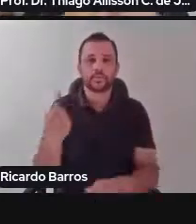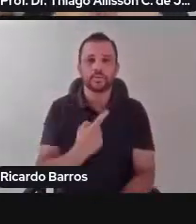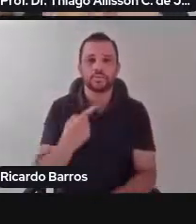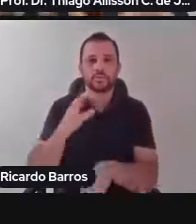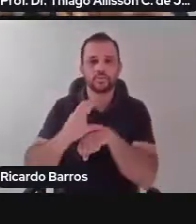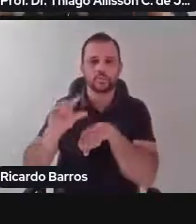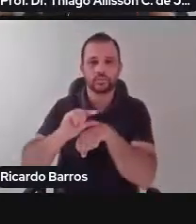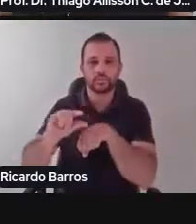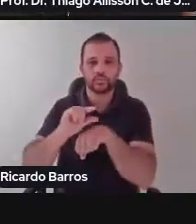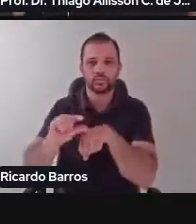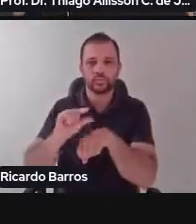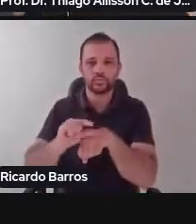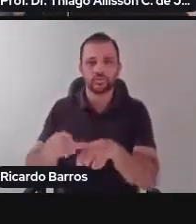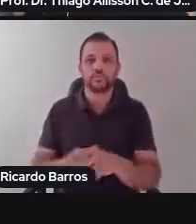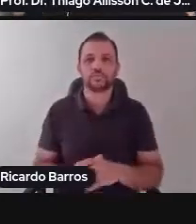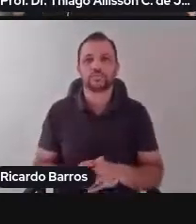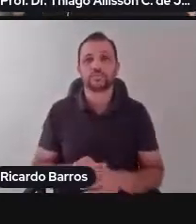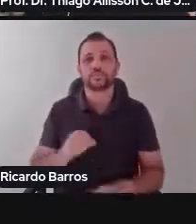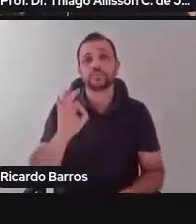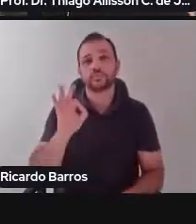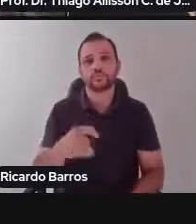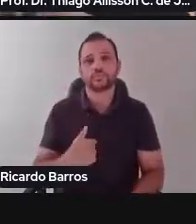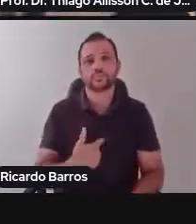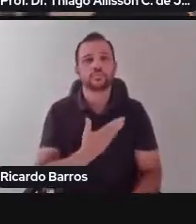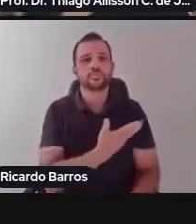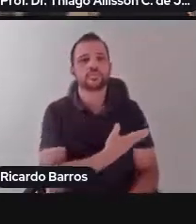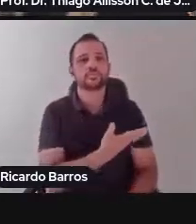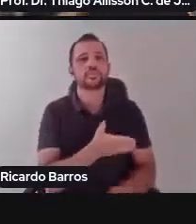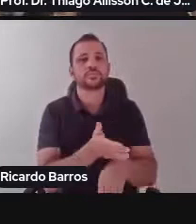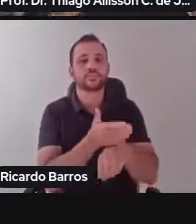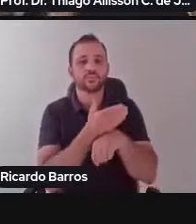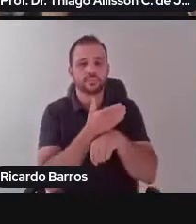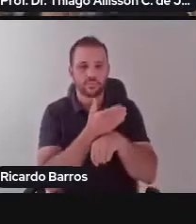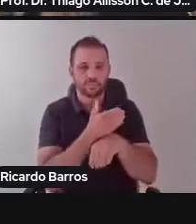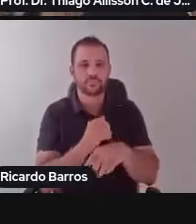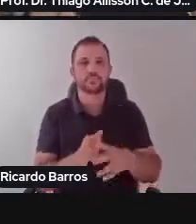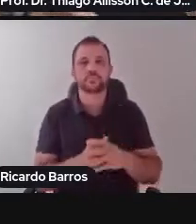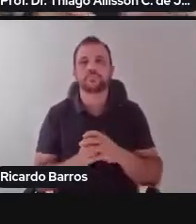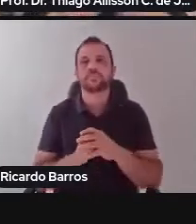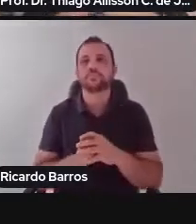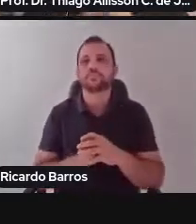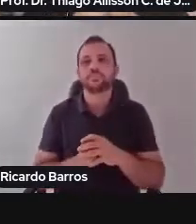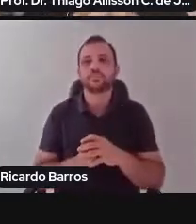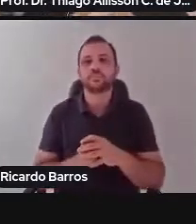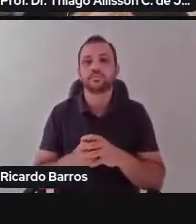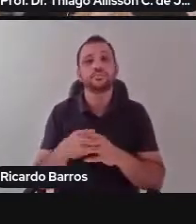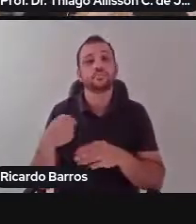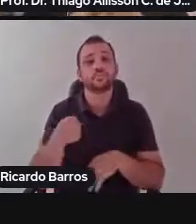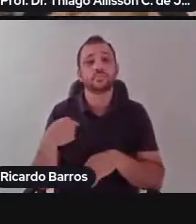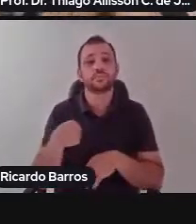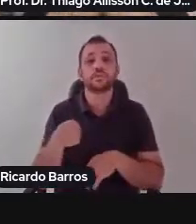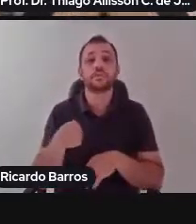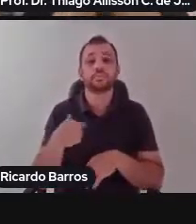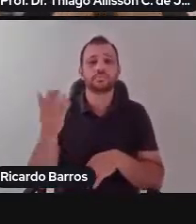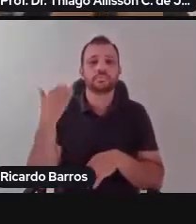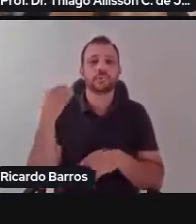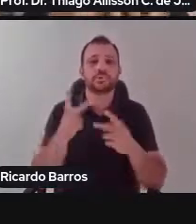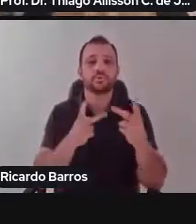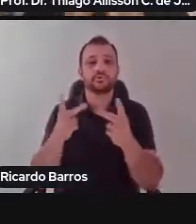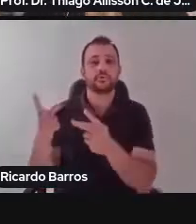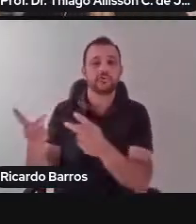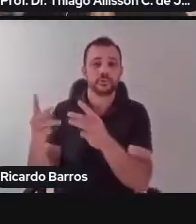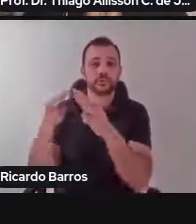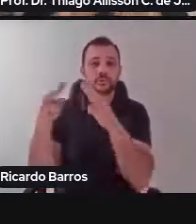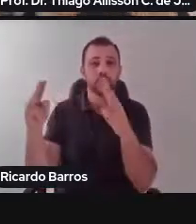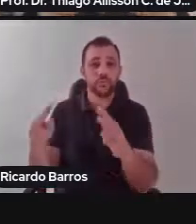chama atenção, então, para um prelúdio. Caminhando por um museu, e essa foto foi por mim tirada, a minha inquietação